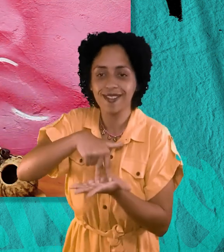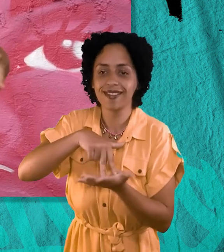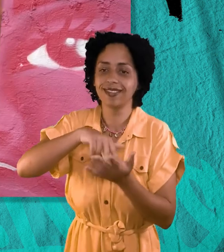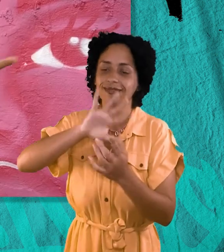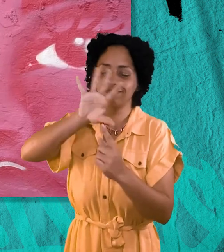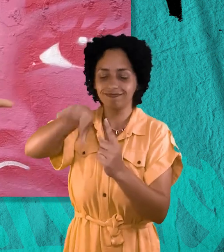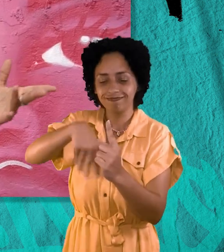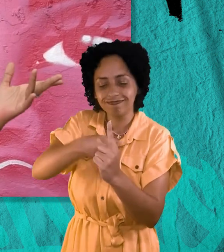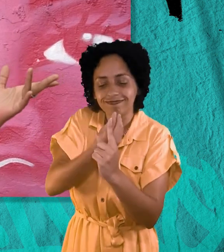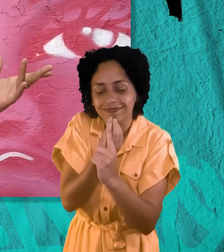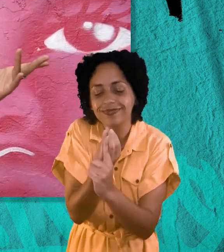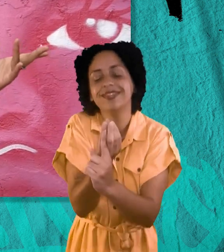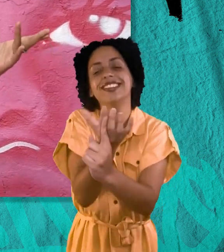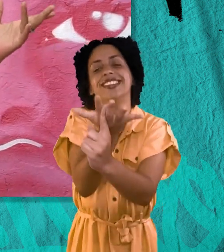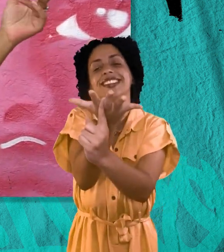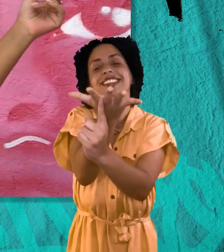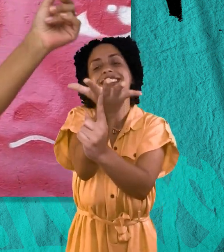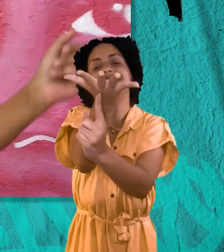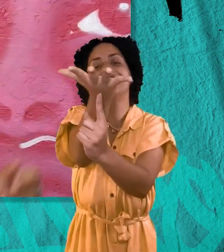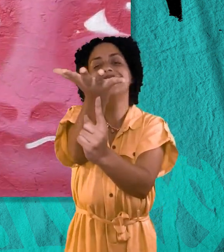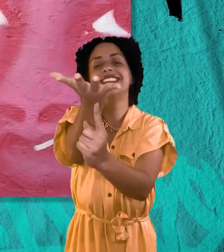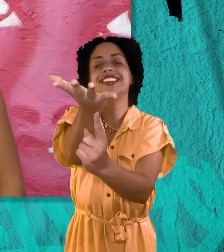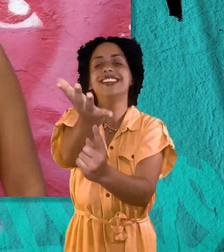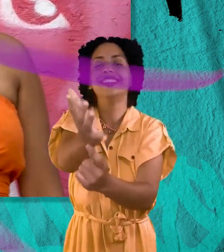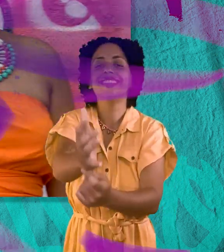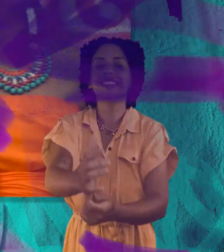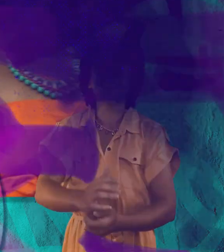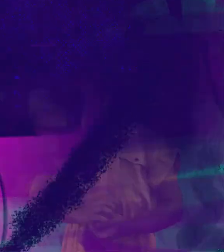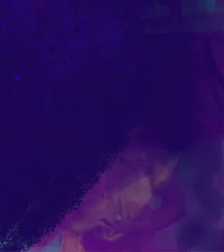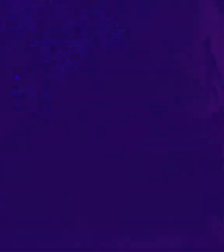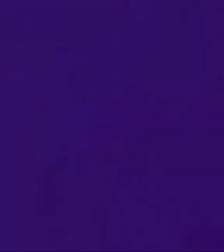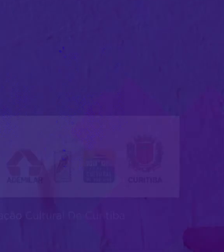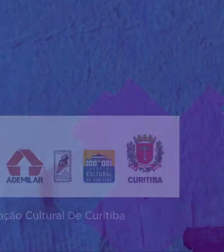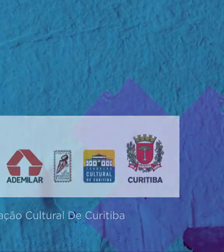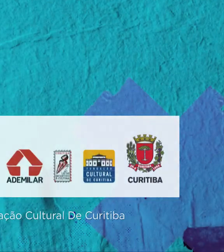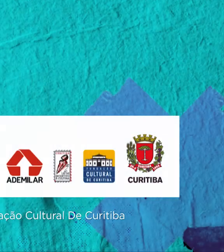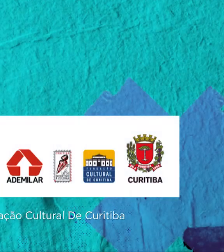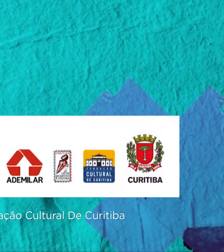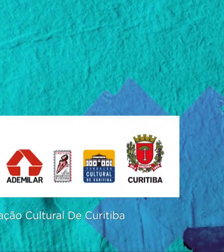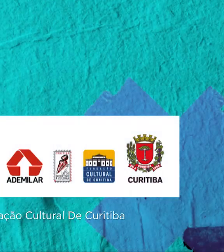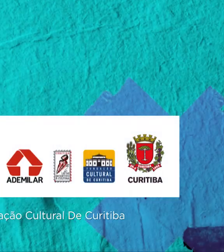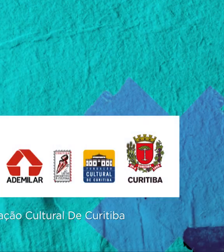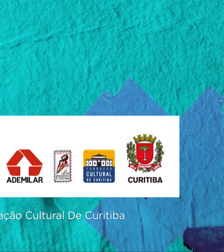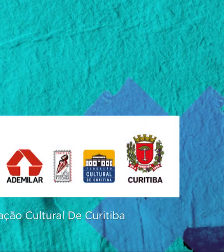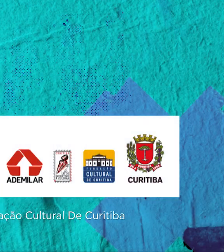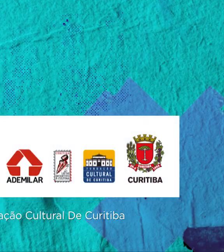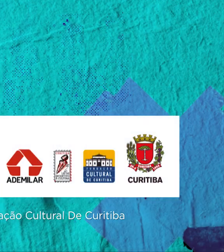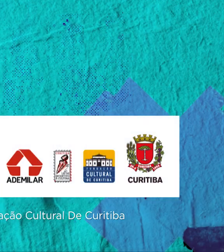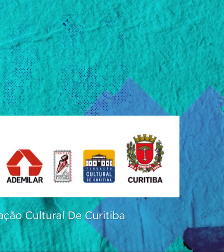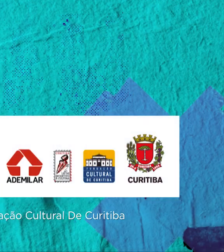este conto está terminado. Obrigado. Obrigado. Obrigado. Obrigado.